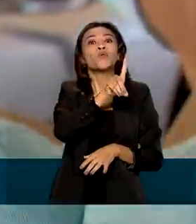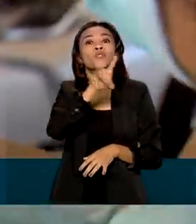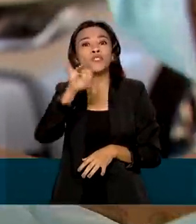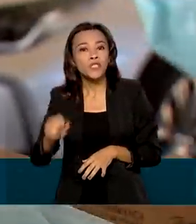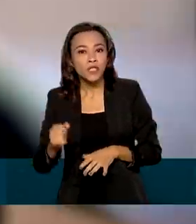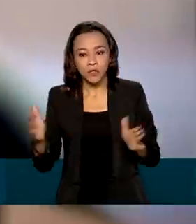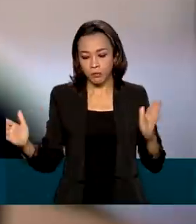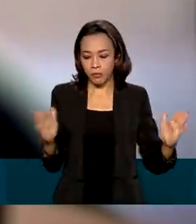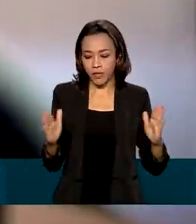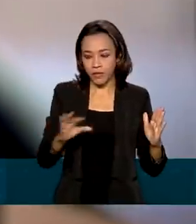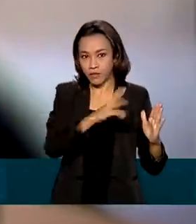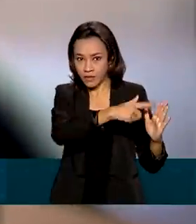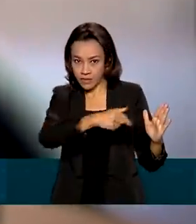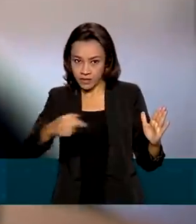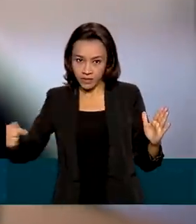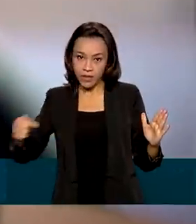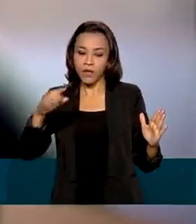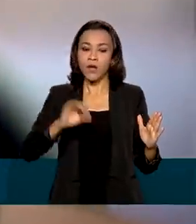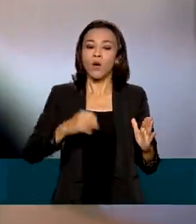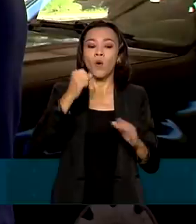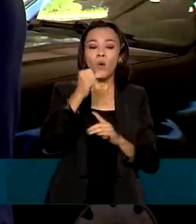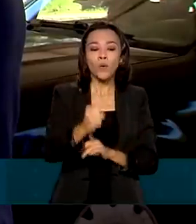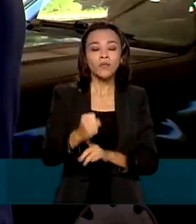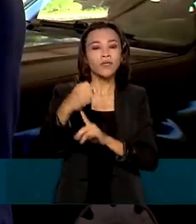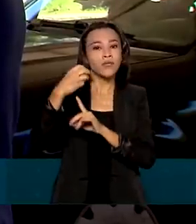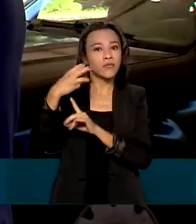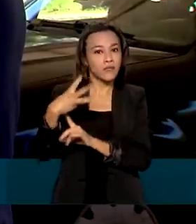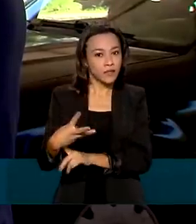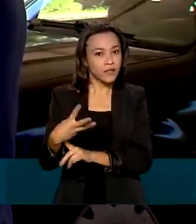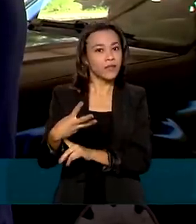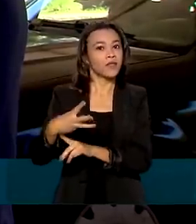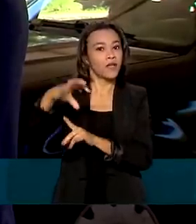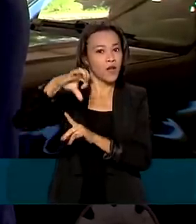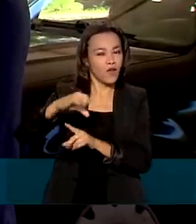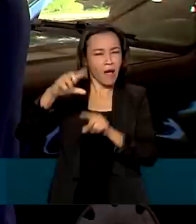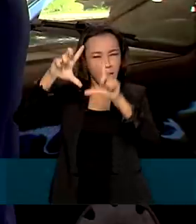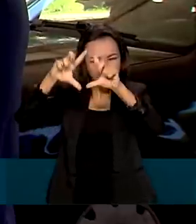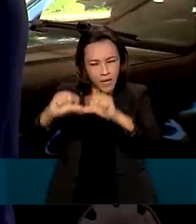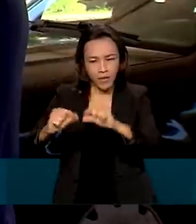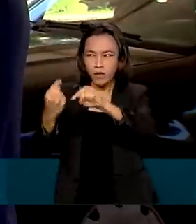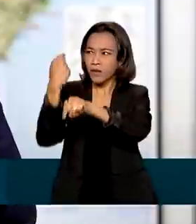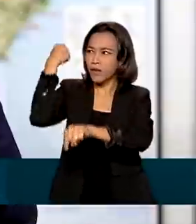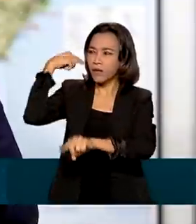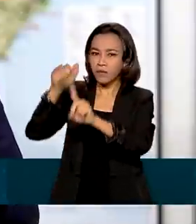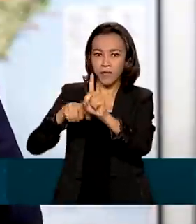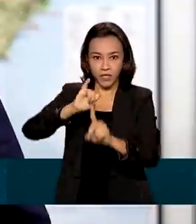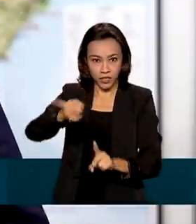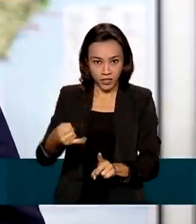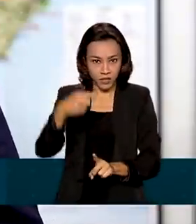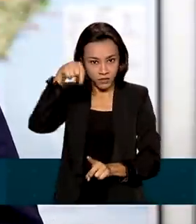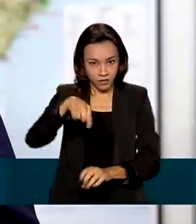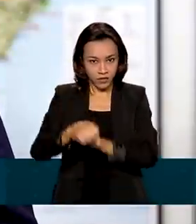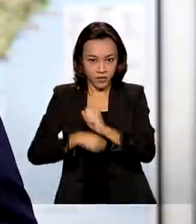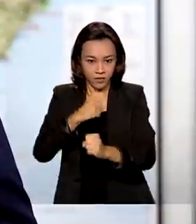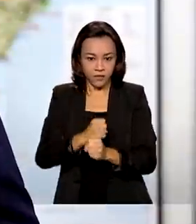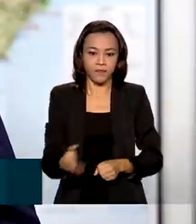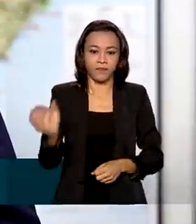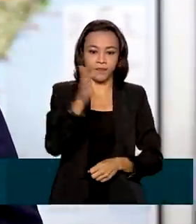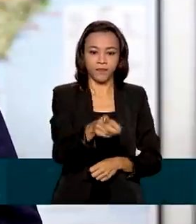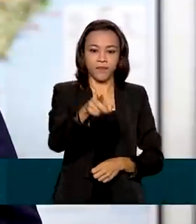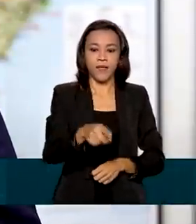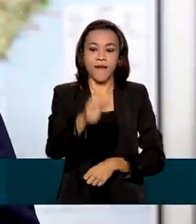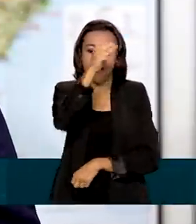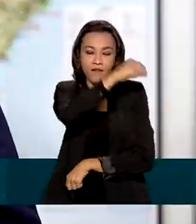7 dias foi de 839, a menor desde janeiro deste ano. Com o avanço da vacinação, gente